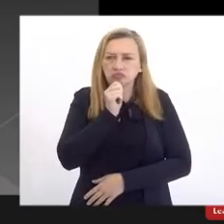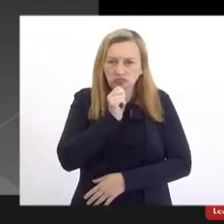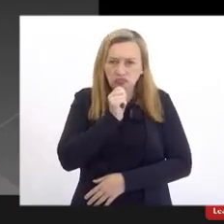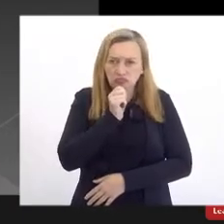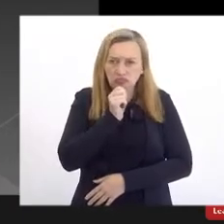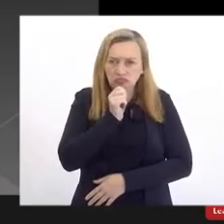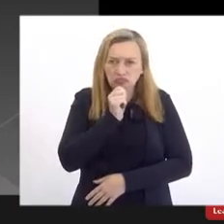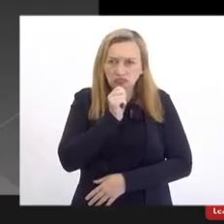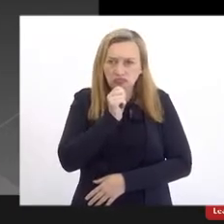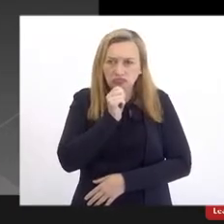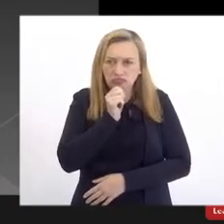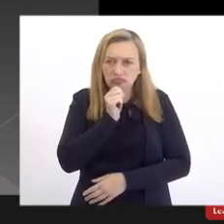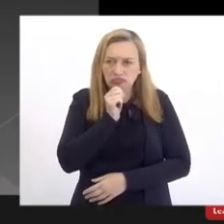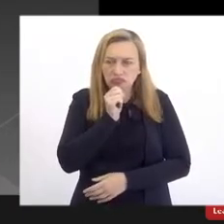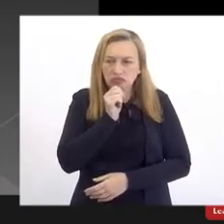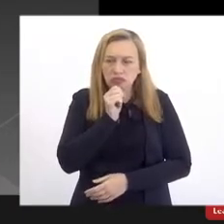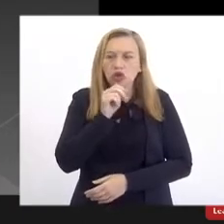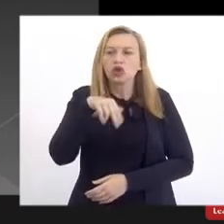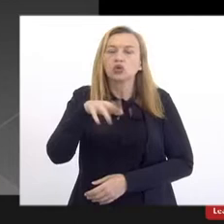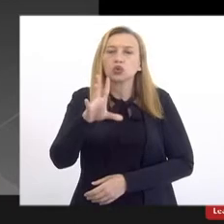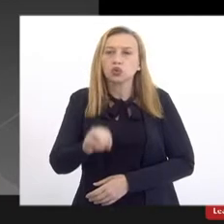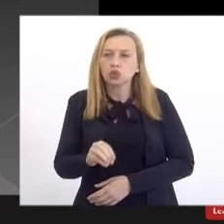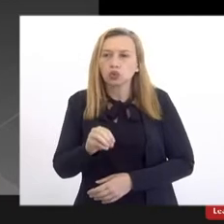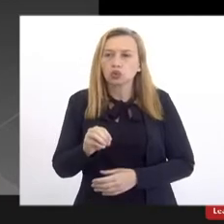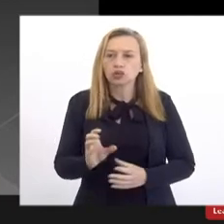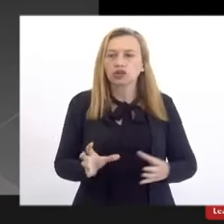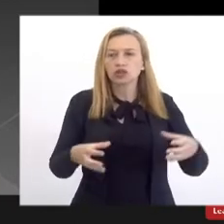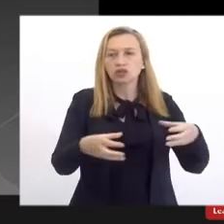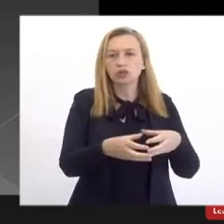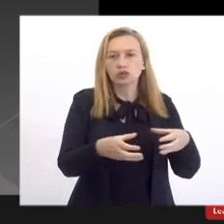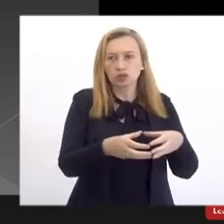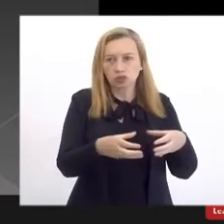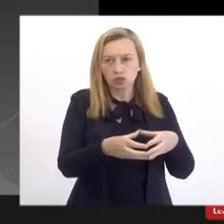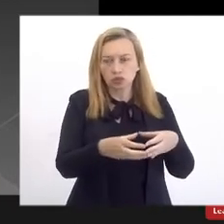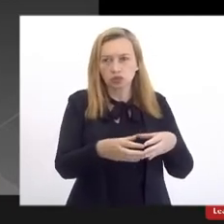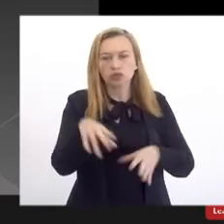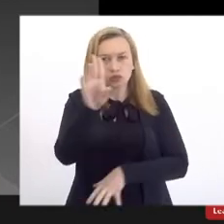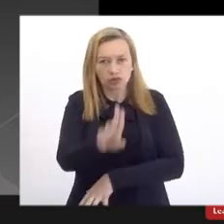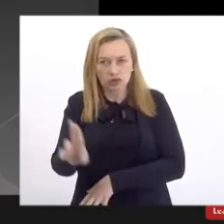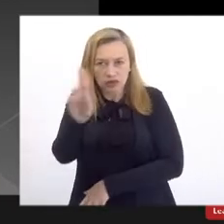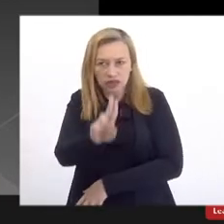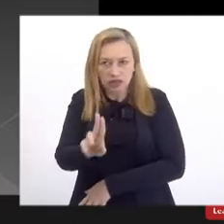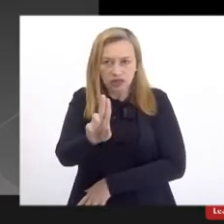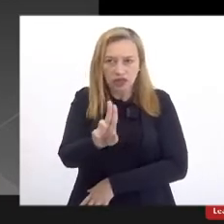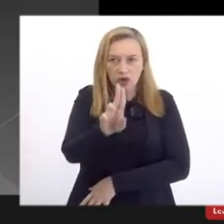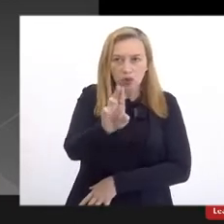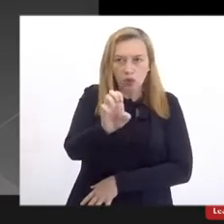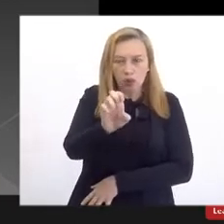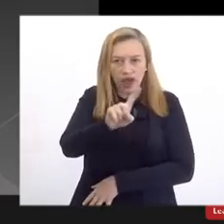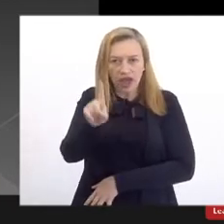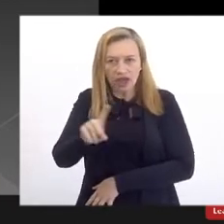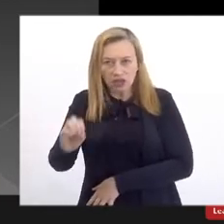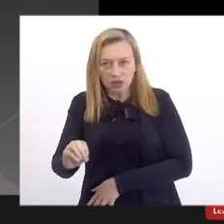grupos de sujeitos, dessa comunidade universitária da UESO, discentes, docentes e técnicos,